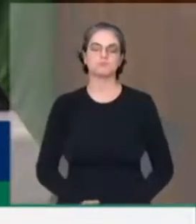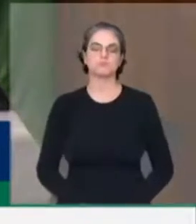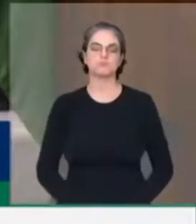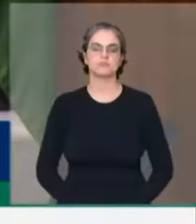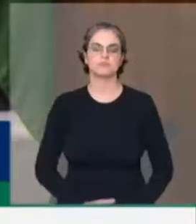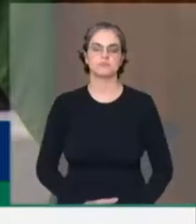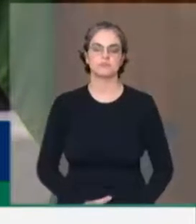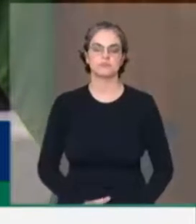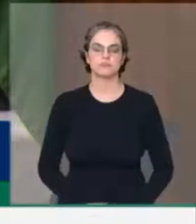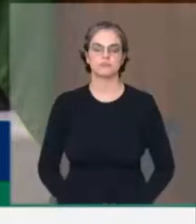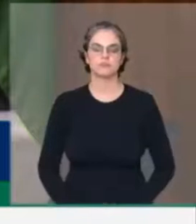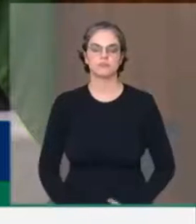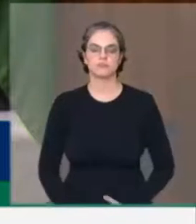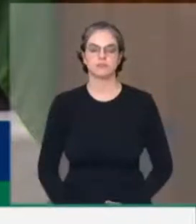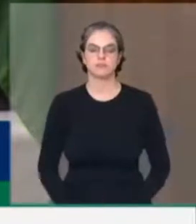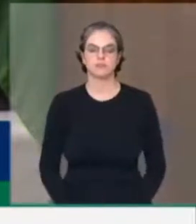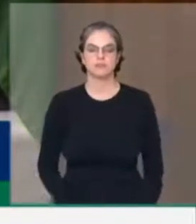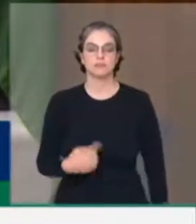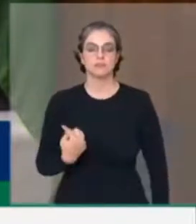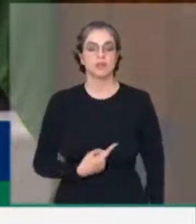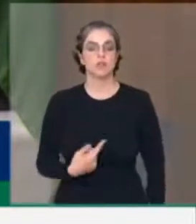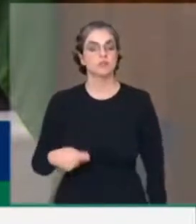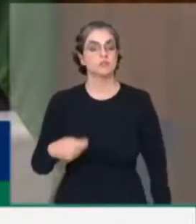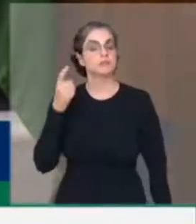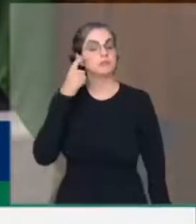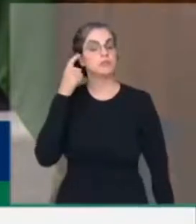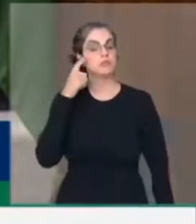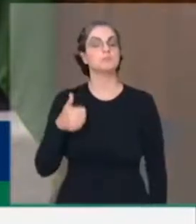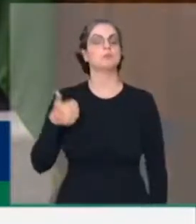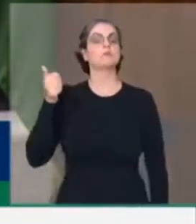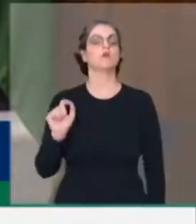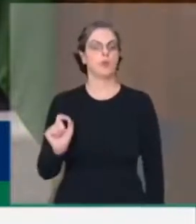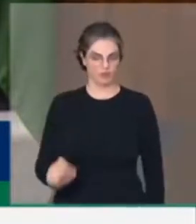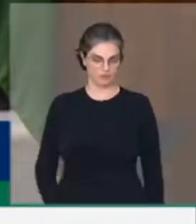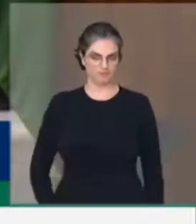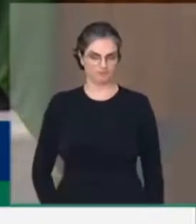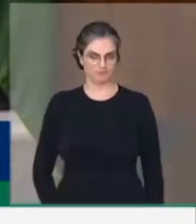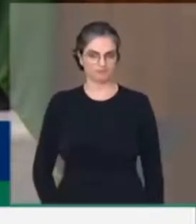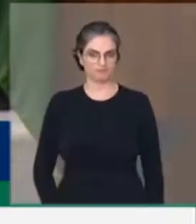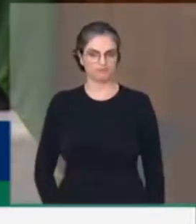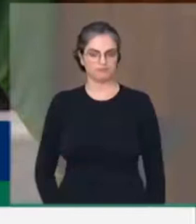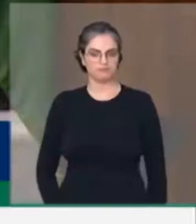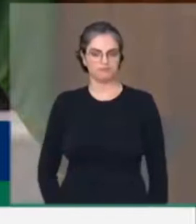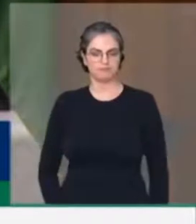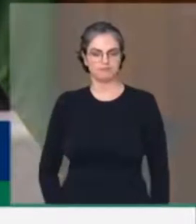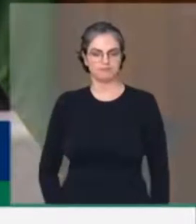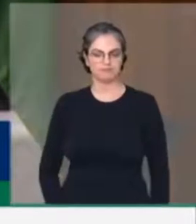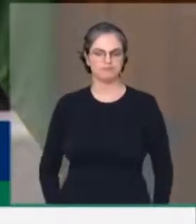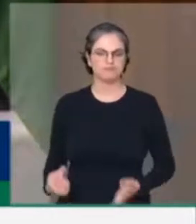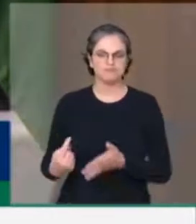A pergunta que nós precisamos nos fazer, em primeiro lugar, presidente, é como nós chegamos